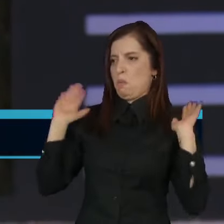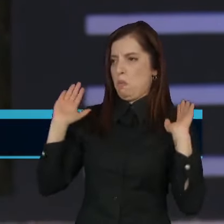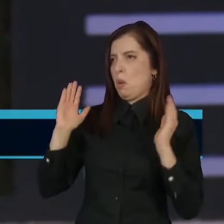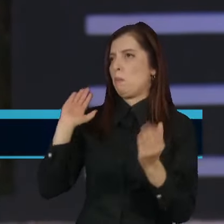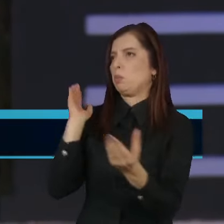jogo.